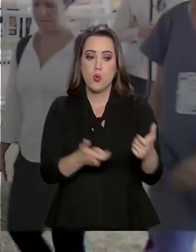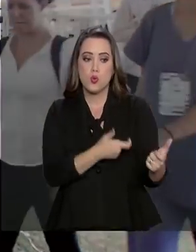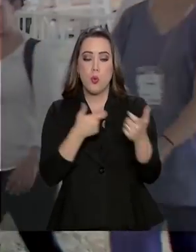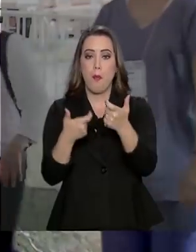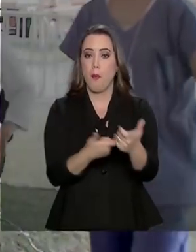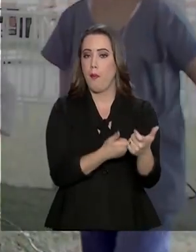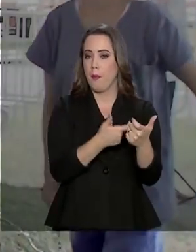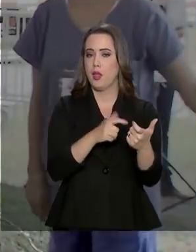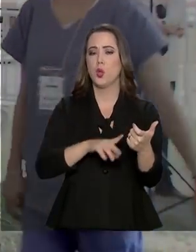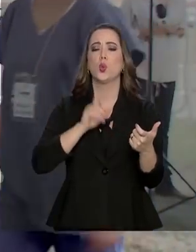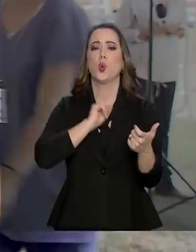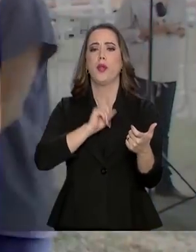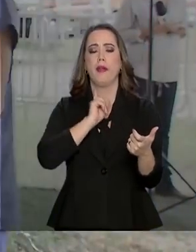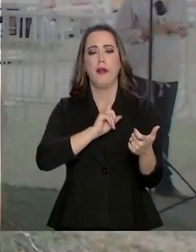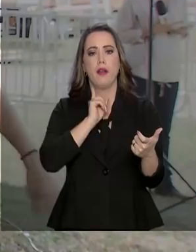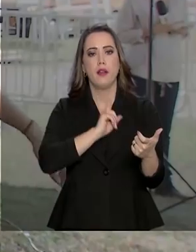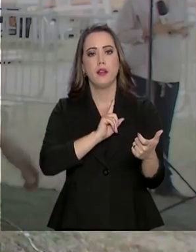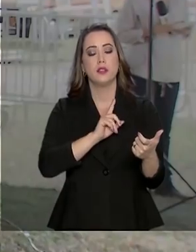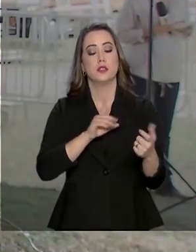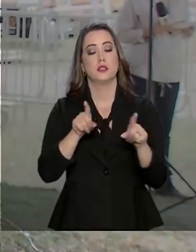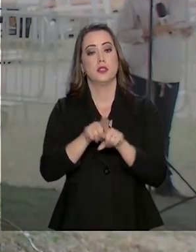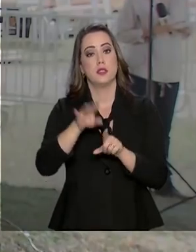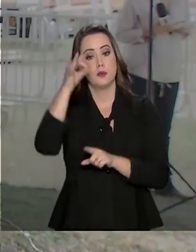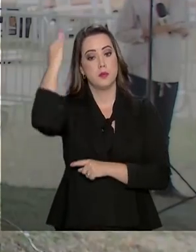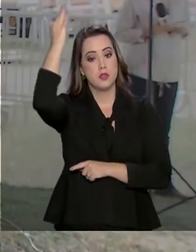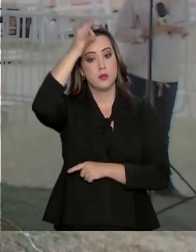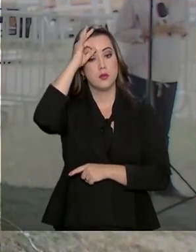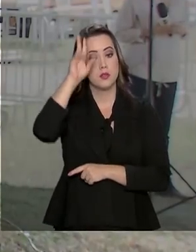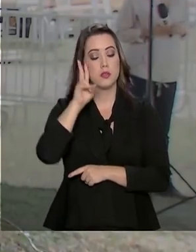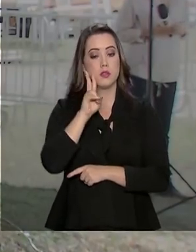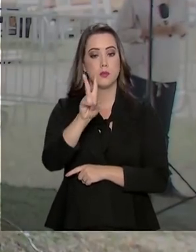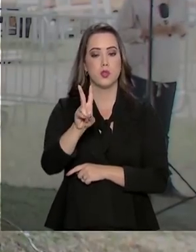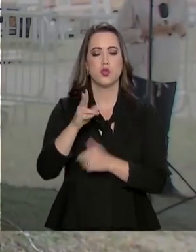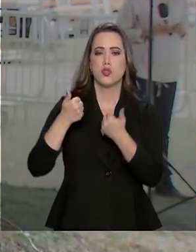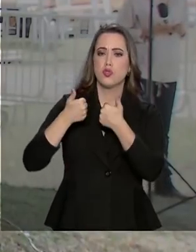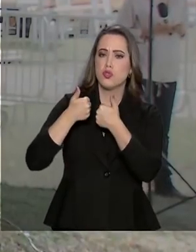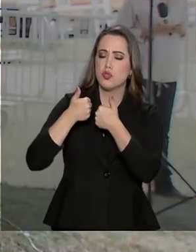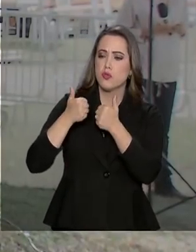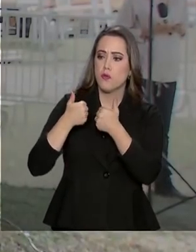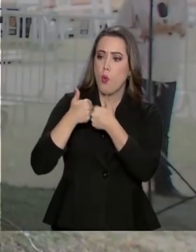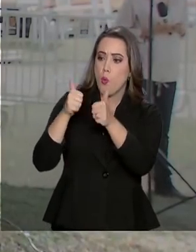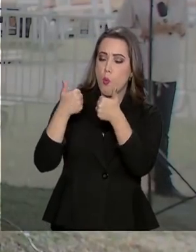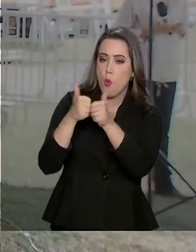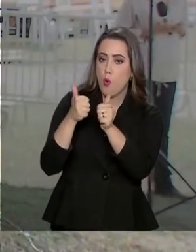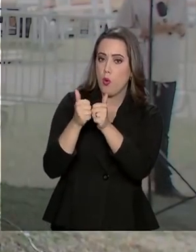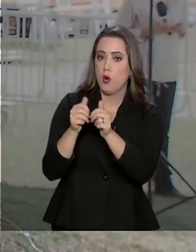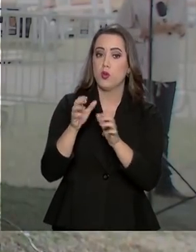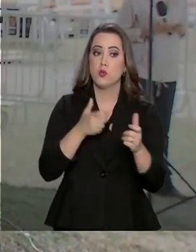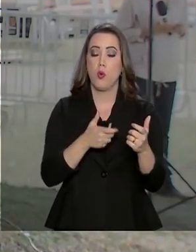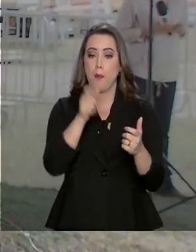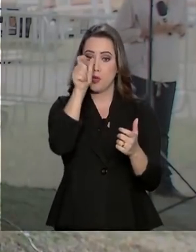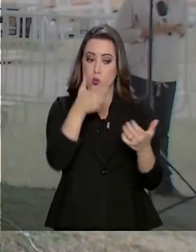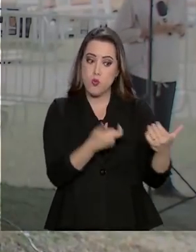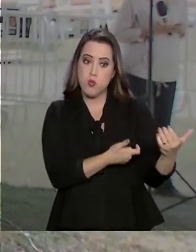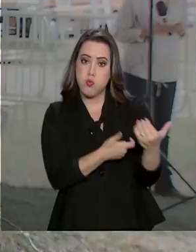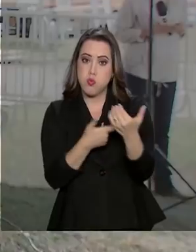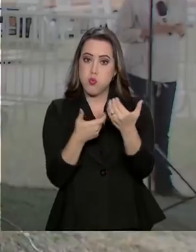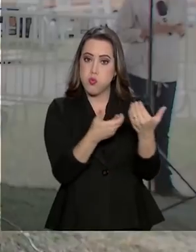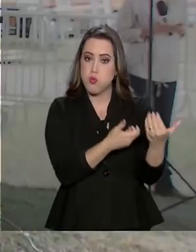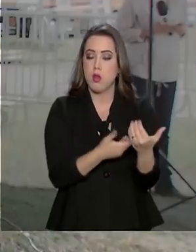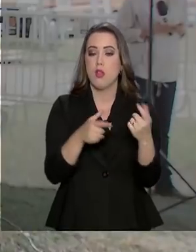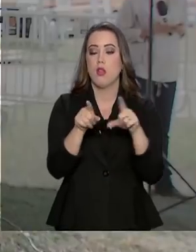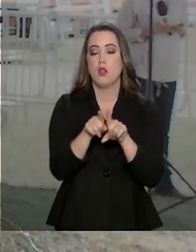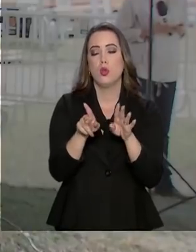Santo e Santa Catarina e há pouco nós vimos chegar também um ônibus com bombeiros do Rio de Janeiro no sábado chegam também